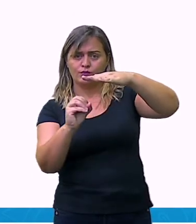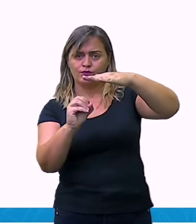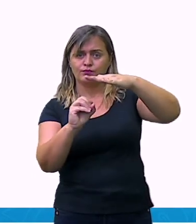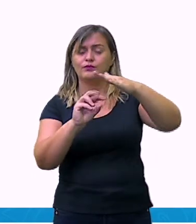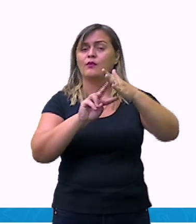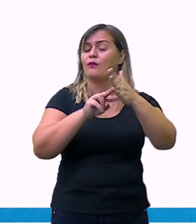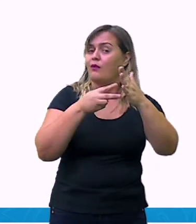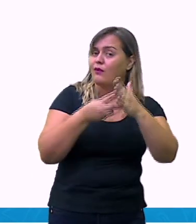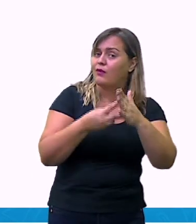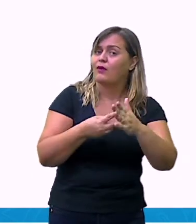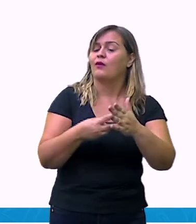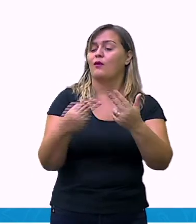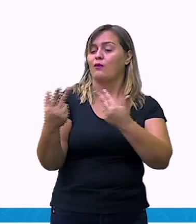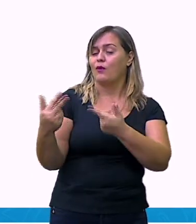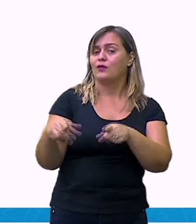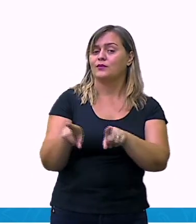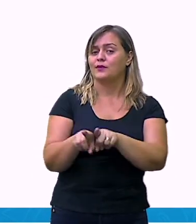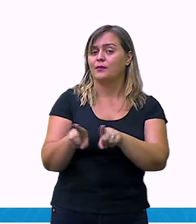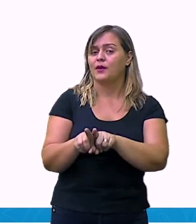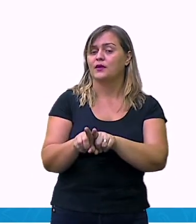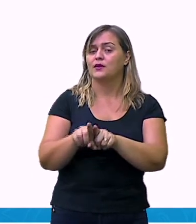também em forma decimal,